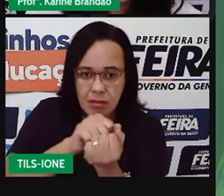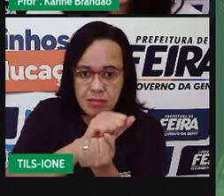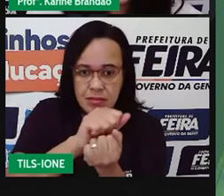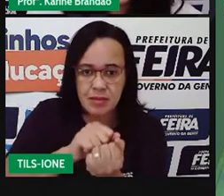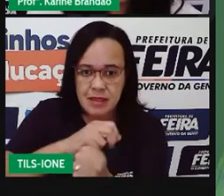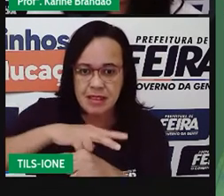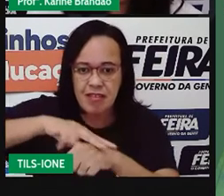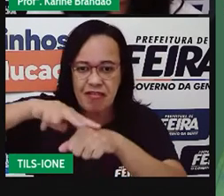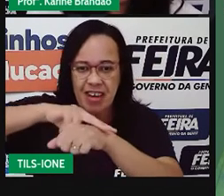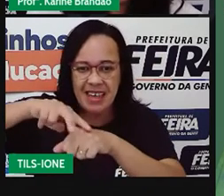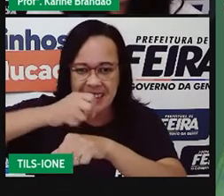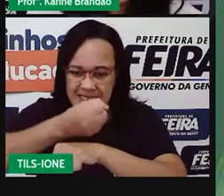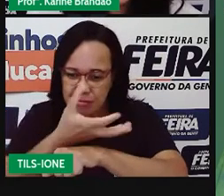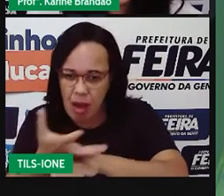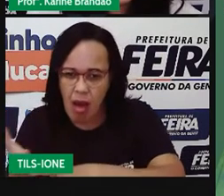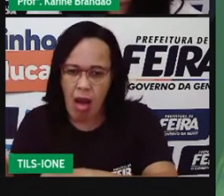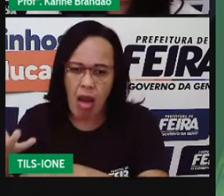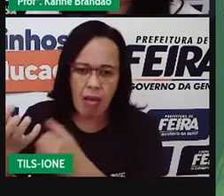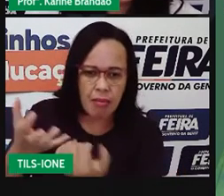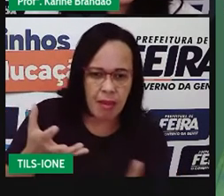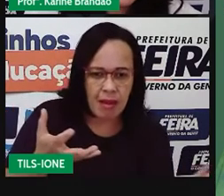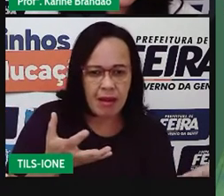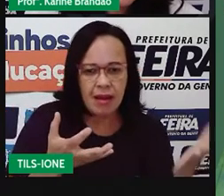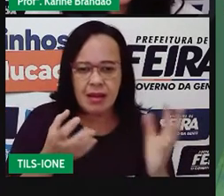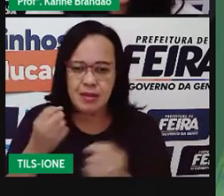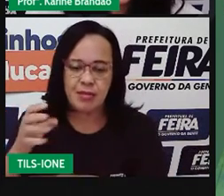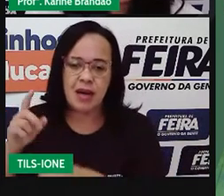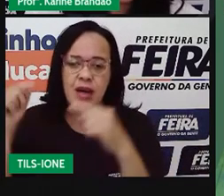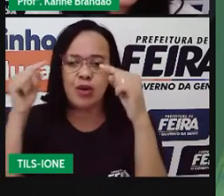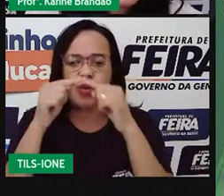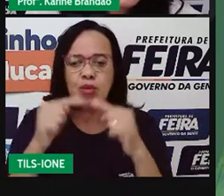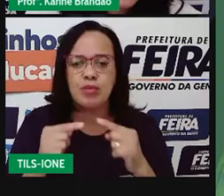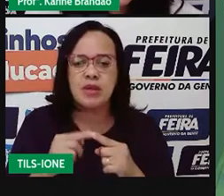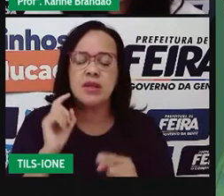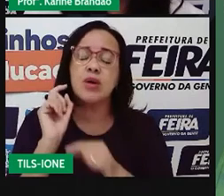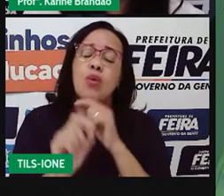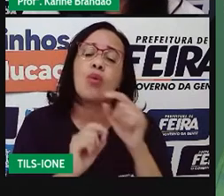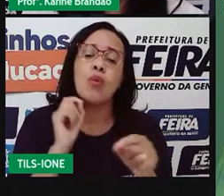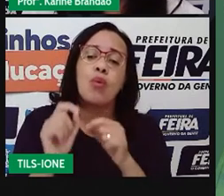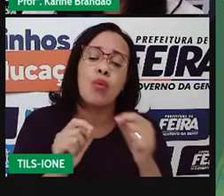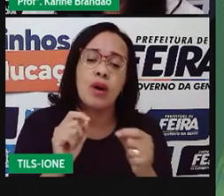de herbivoria. O que que acontece?